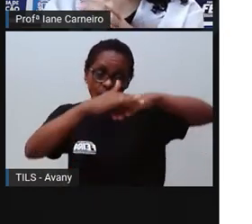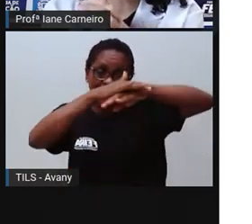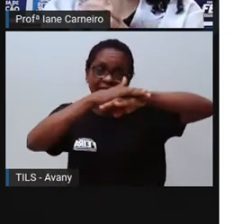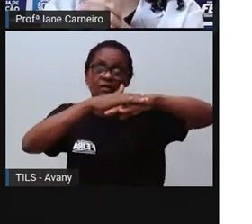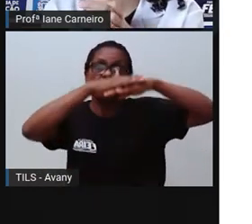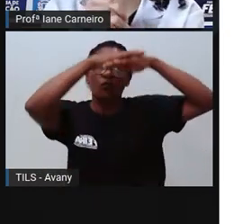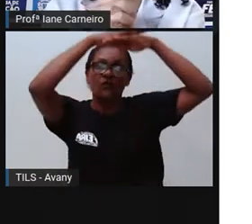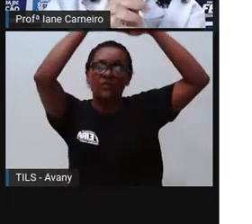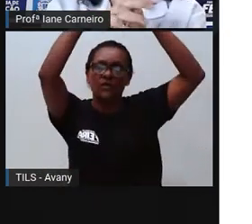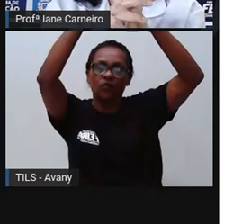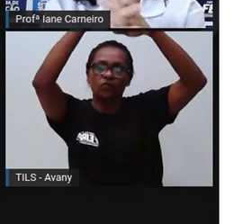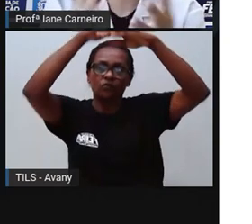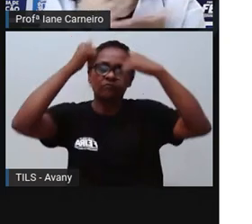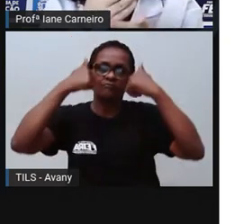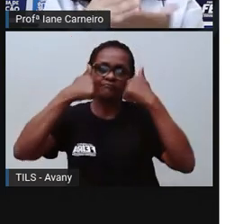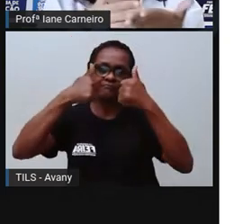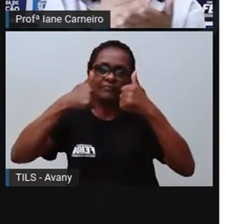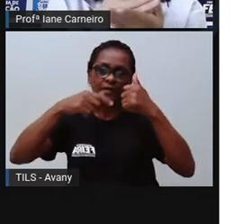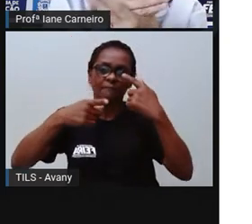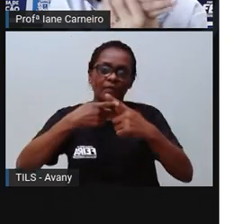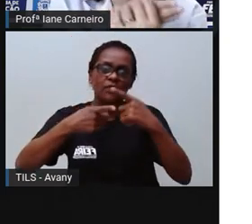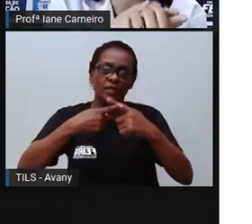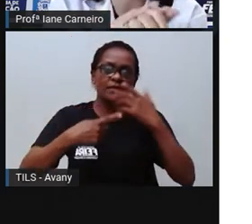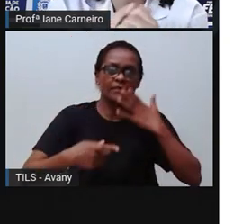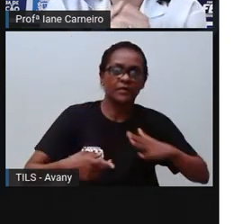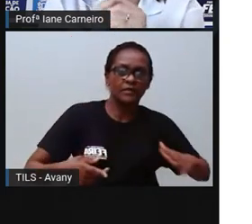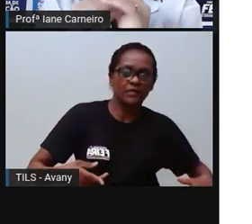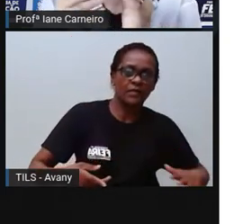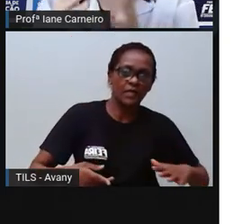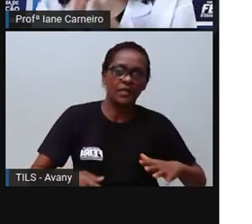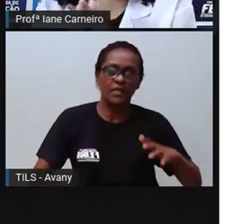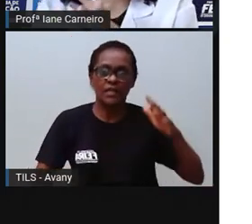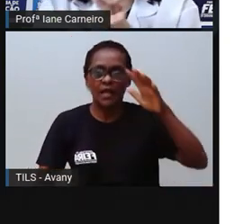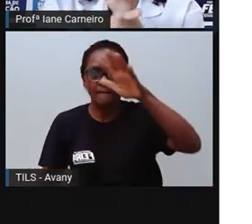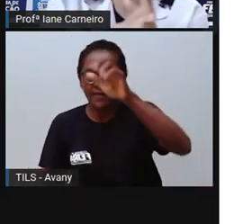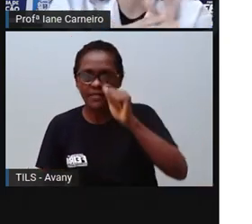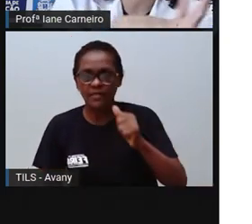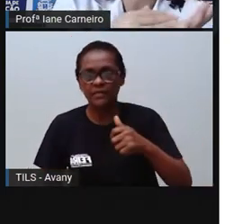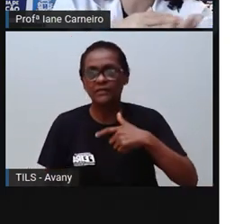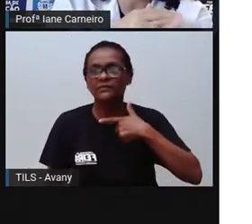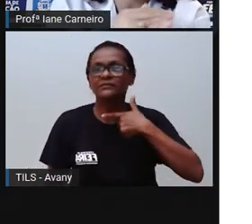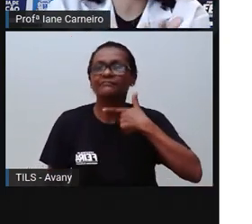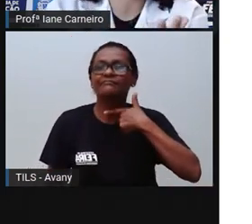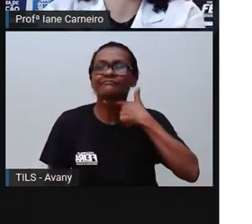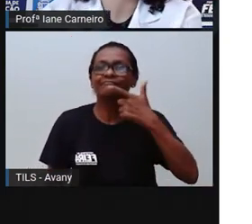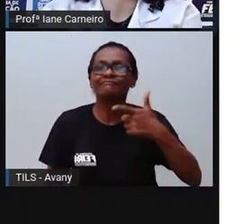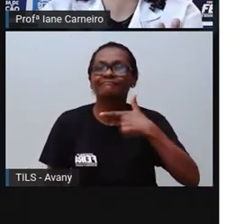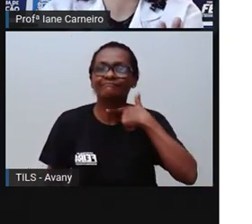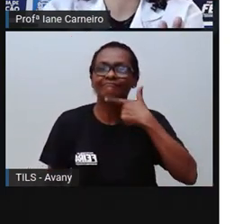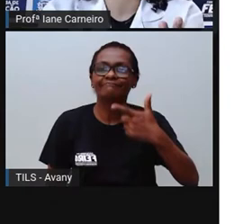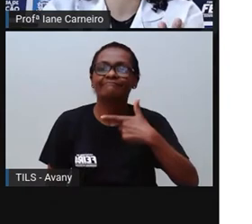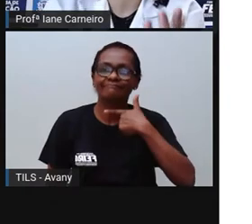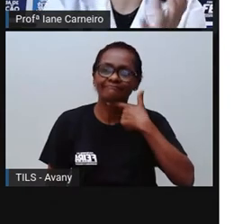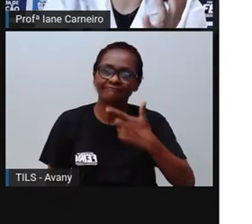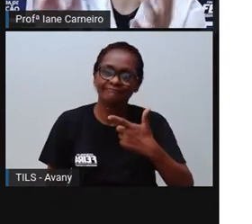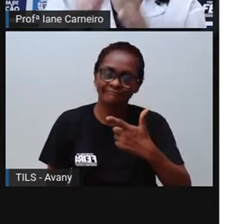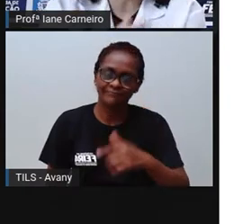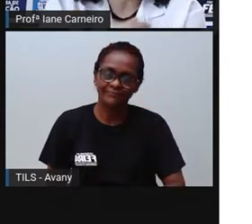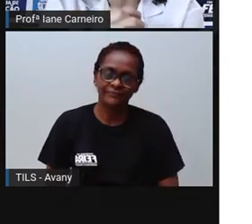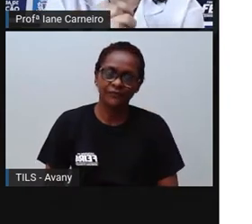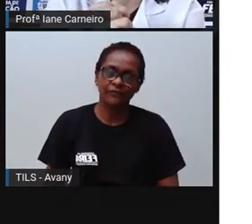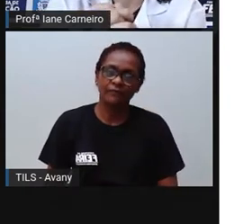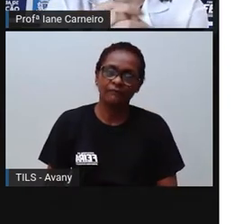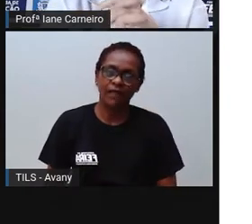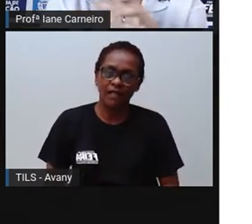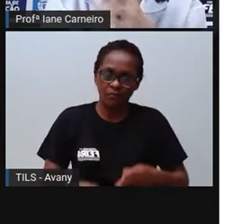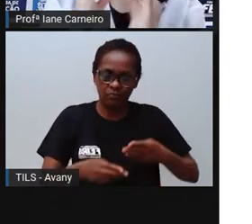das crianças, né, porque a criança não consegue manusear direitinho a faca, né, ainda mais essa faca aqui, esse tipo de faca aqui é bem